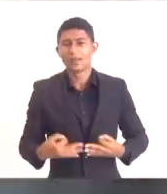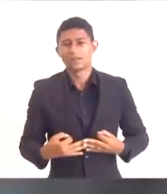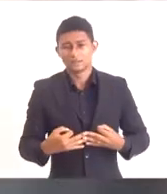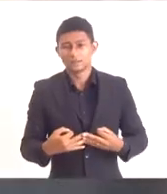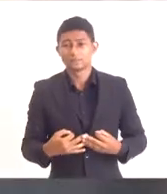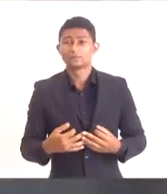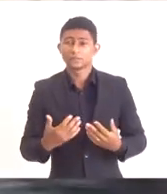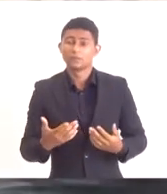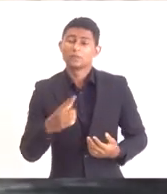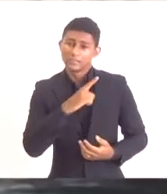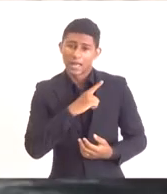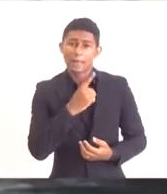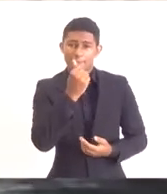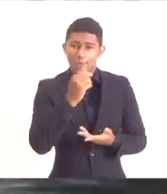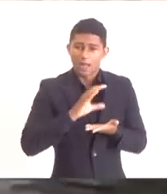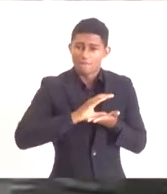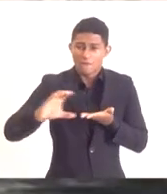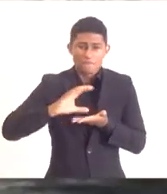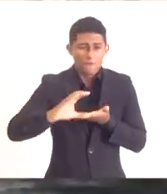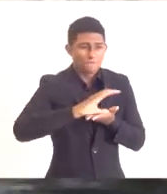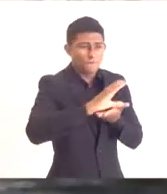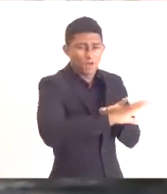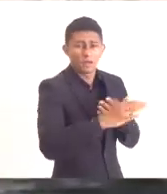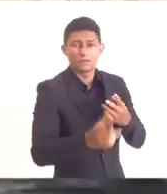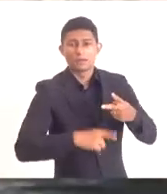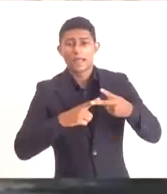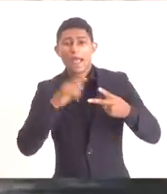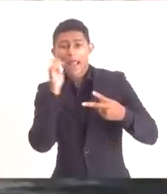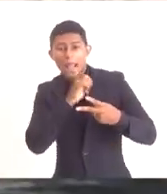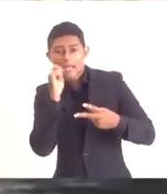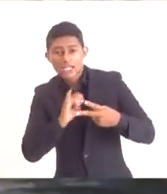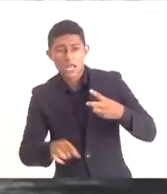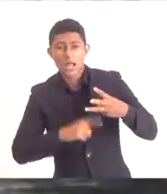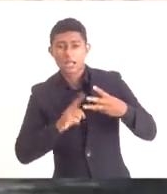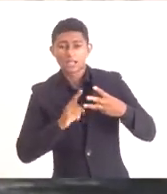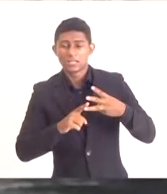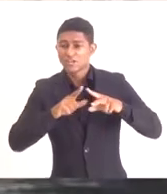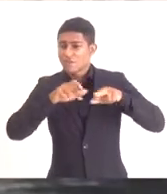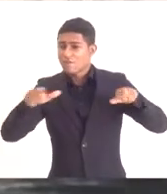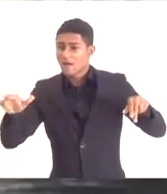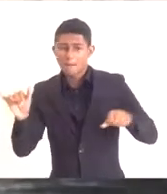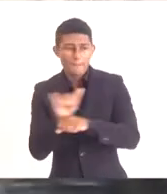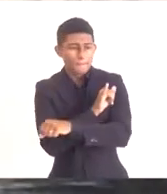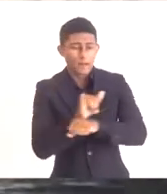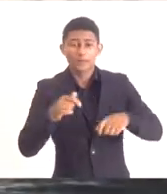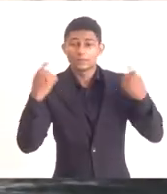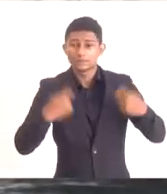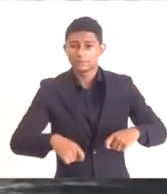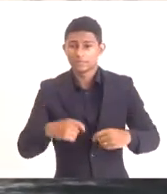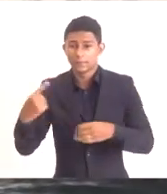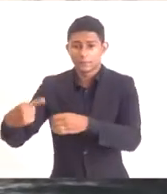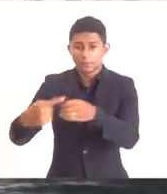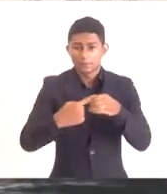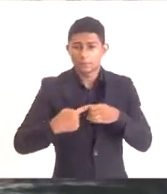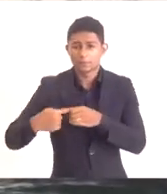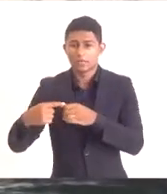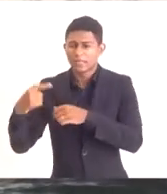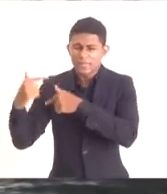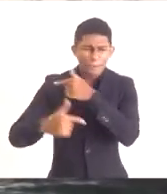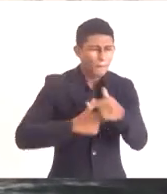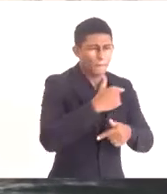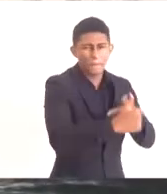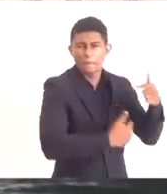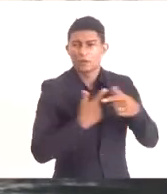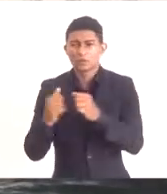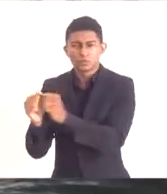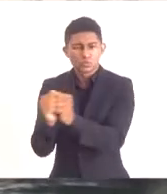investimento, energia e recursos para fazer a coisa acontecer. A gente tem que trabalhar junto, os municípios, o aeroporto de Cabo Frio, repito, não é